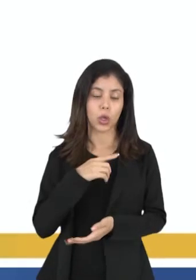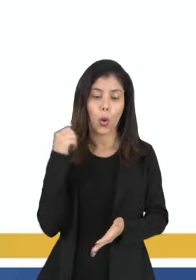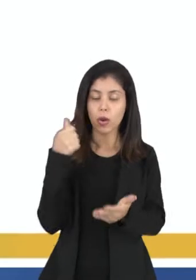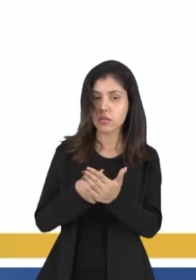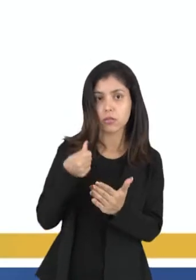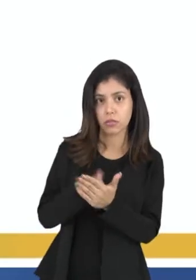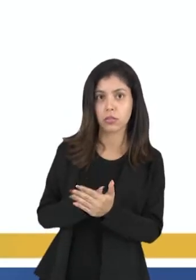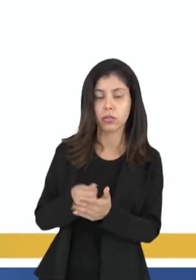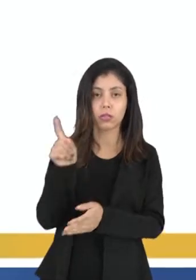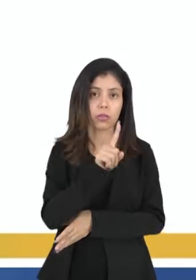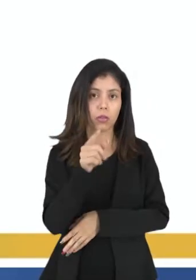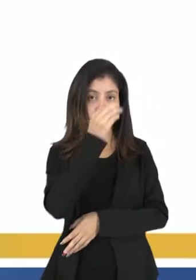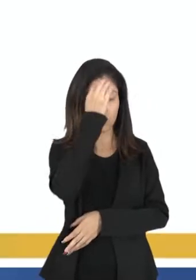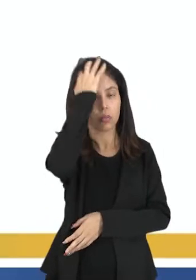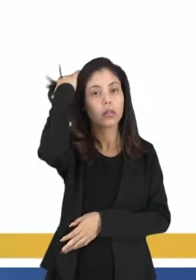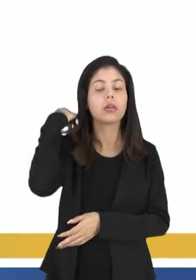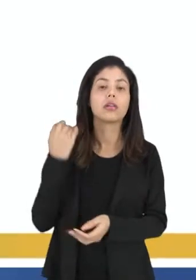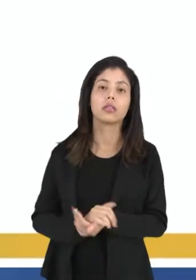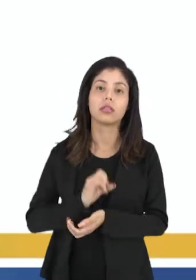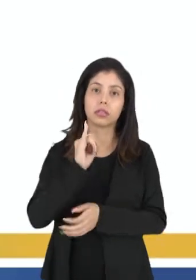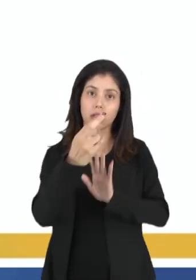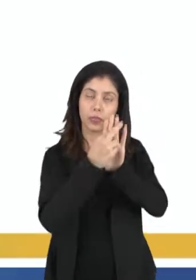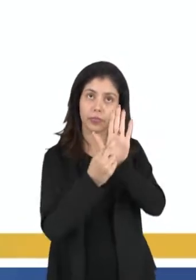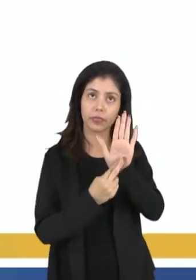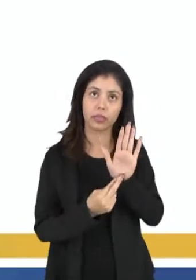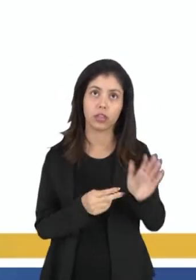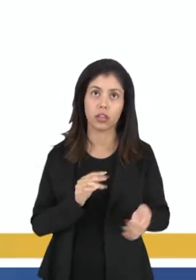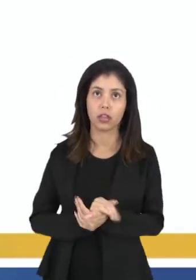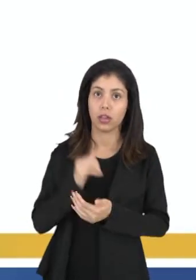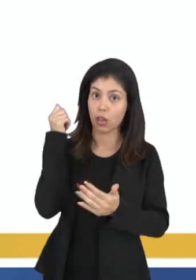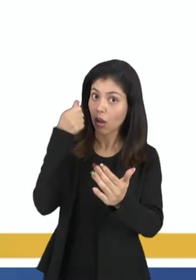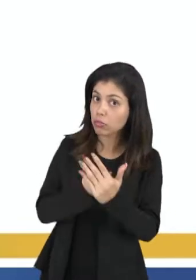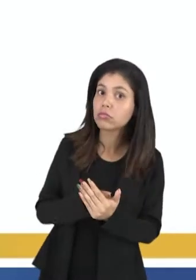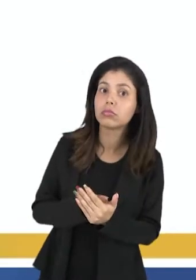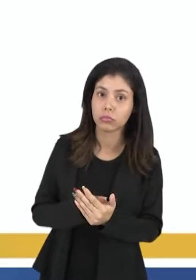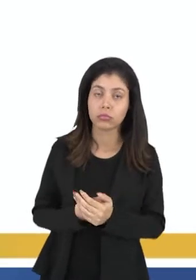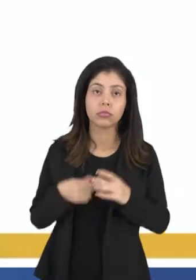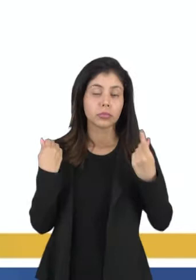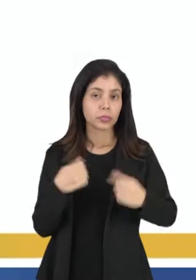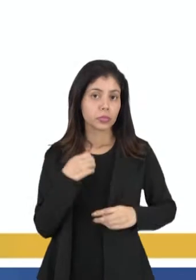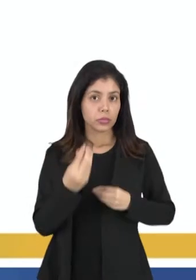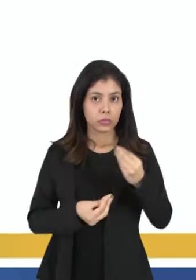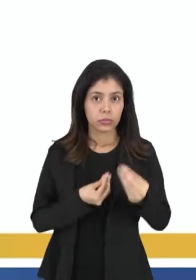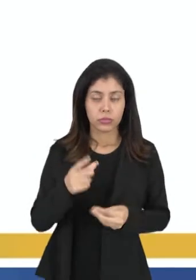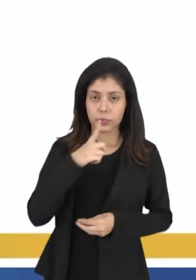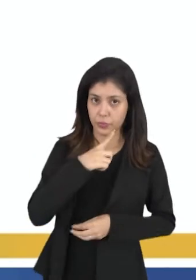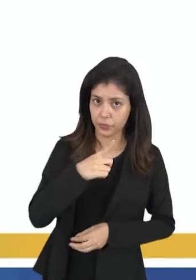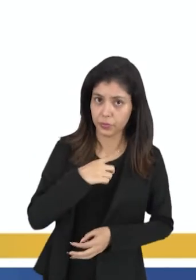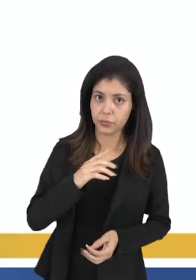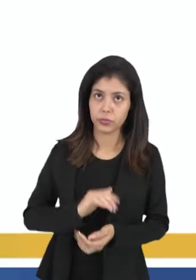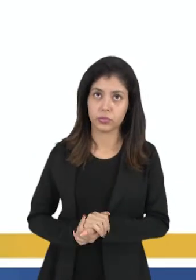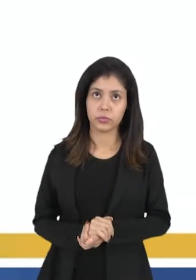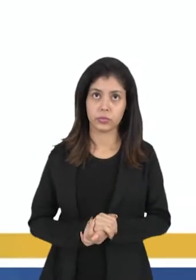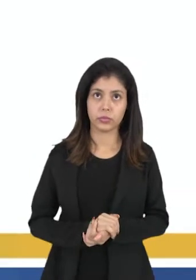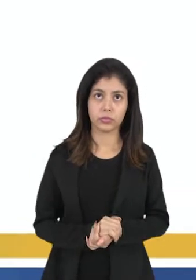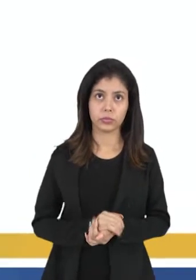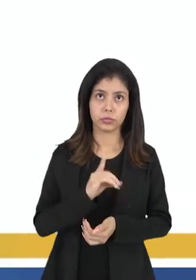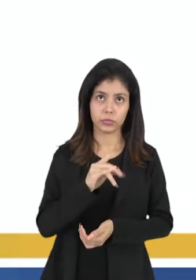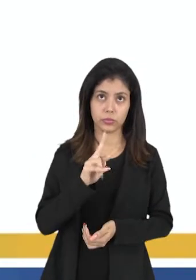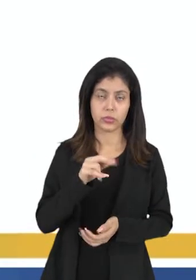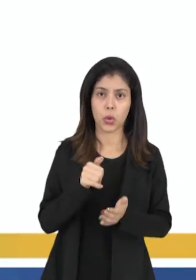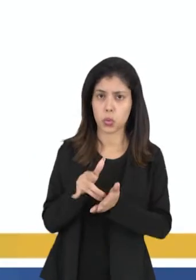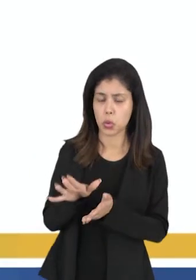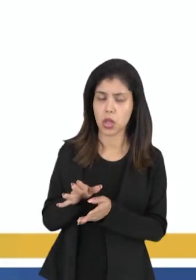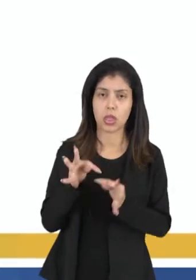obrigação? Não. Se são parâmetros idealizados para cumprir determinadas coisas, como é que está destituído de obrigação?